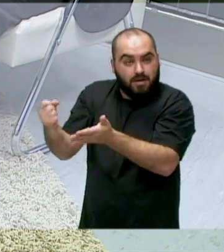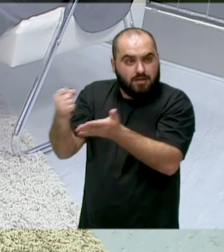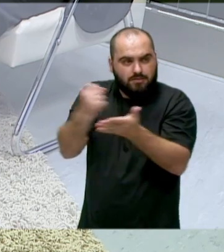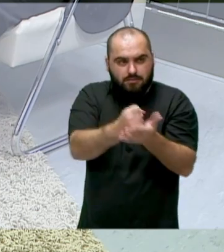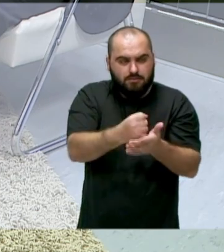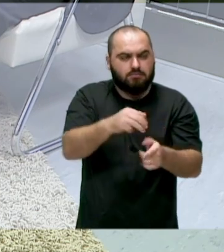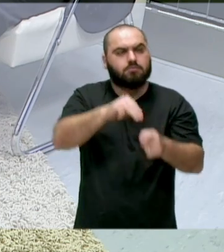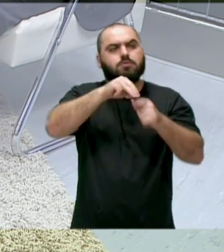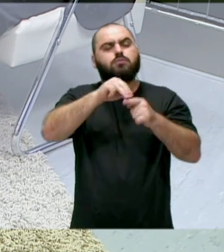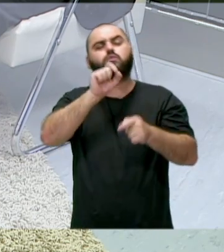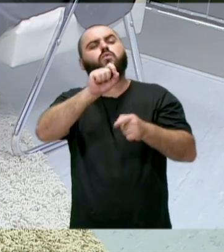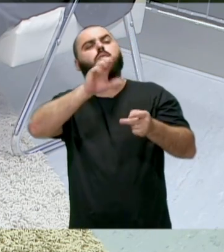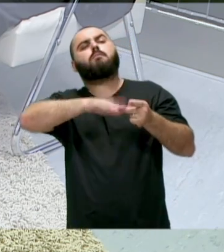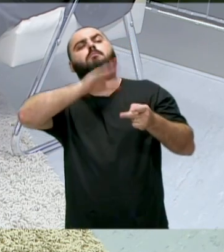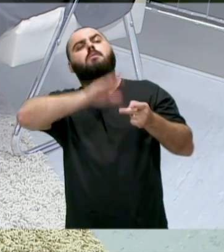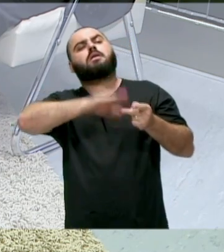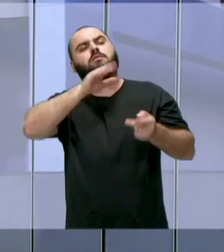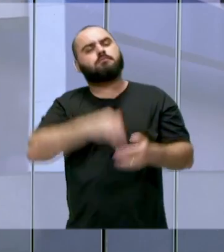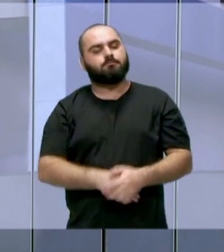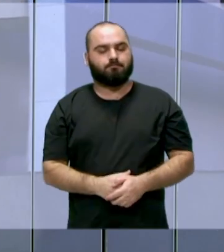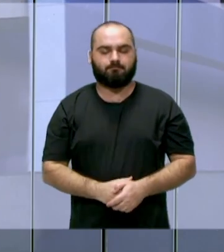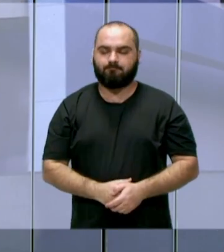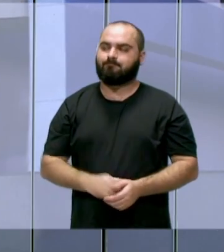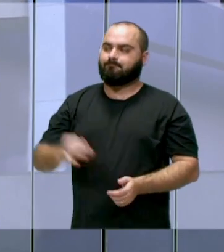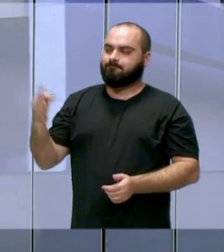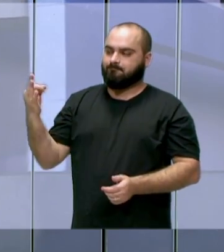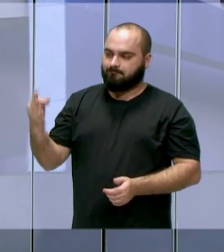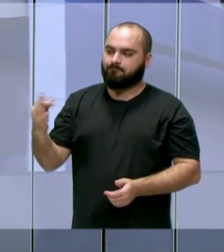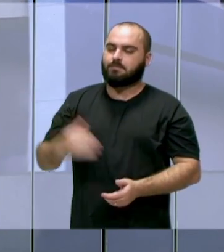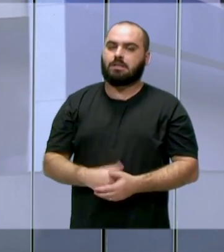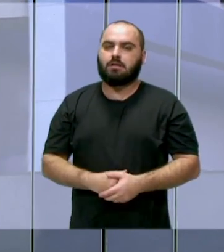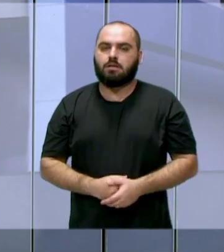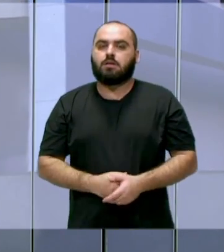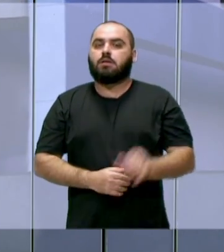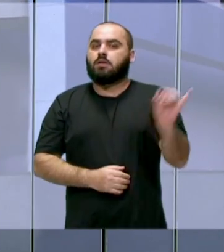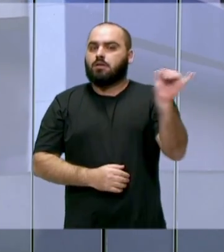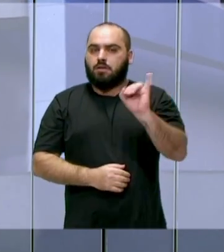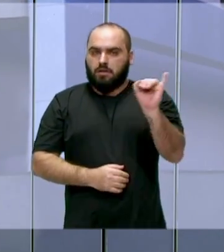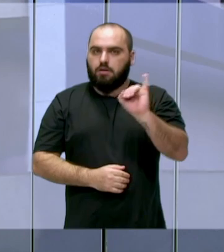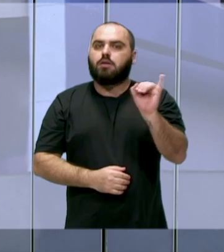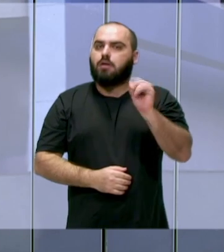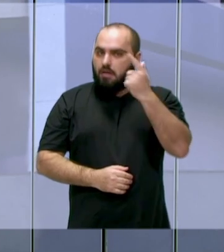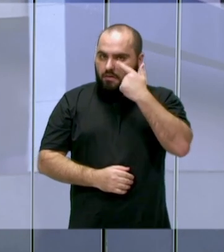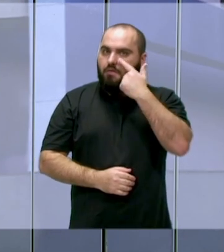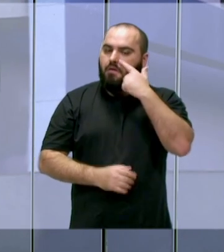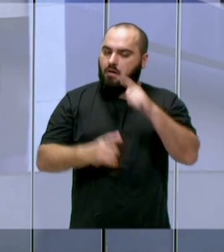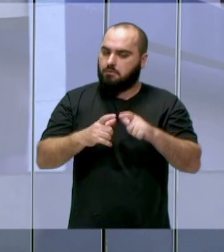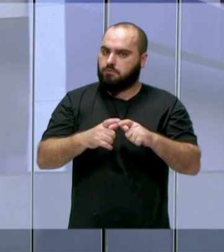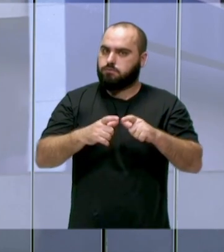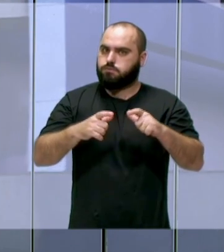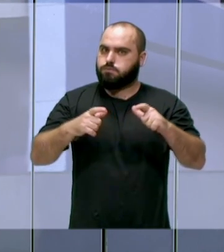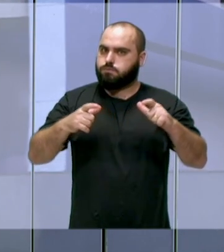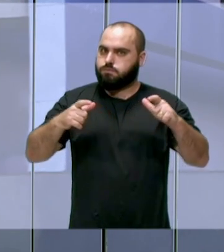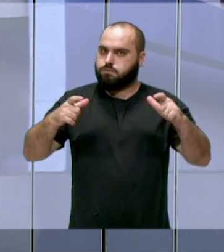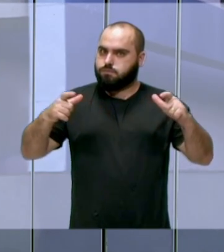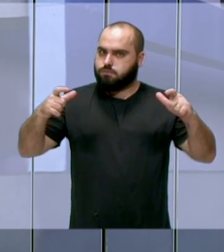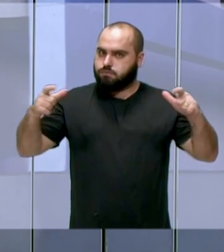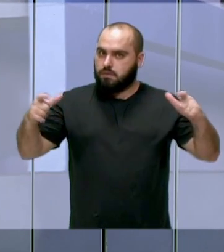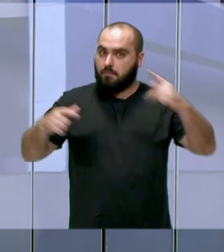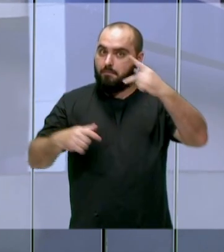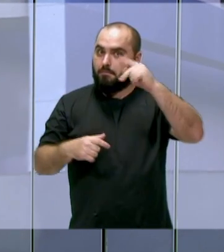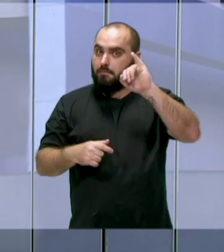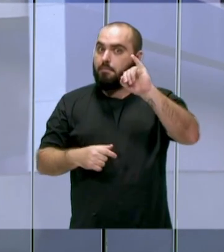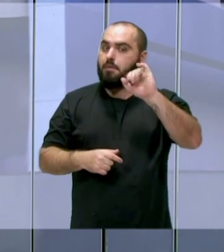O que mais pode ser explorado? Perfeito, Maurício. Itajaí é uma cidade em pleno crescimento, a está acompanhando isso, nosso PIB traduz isso. Hoje,